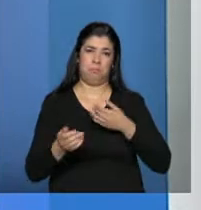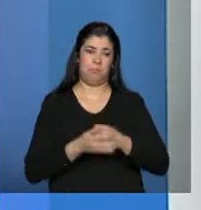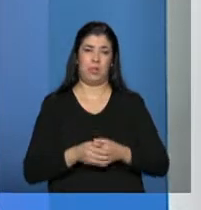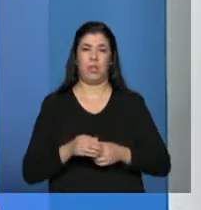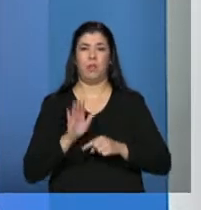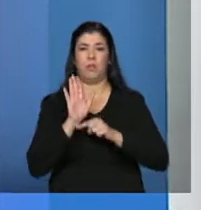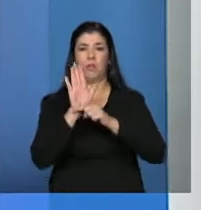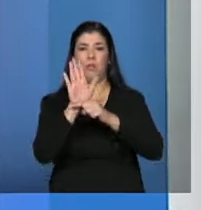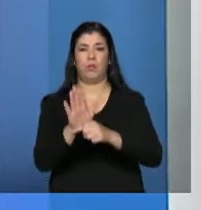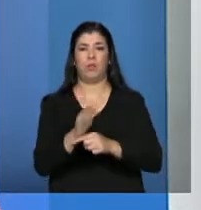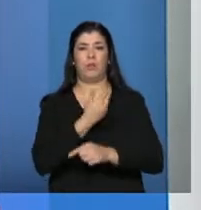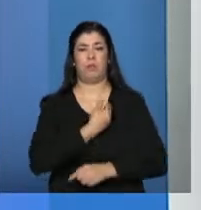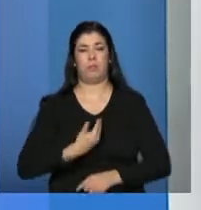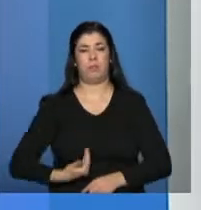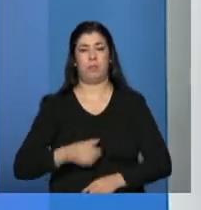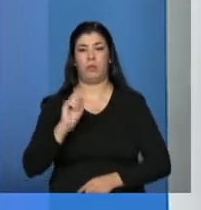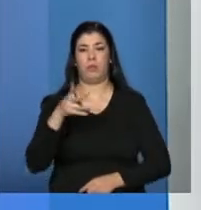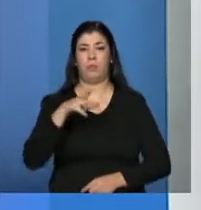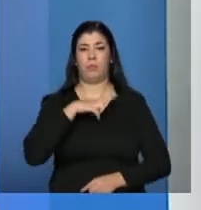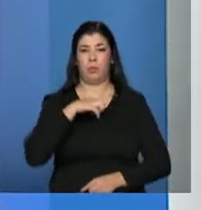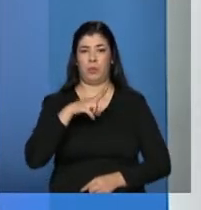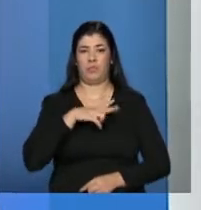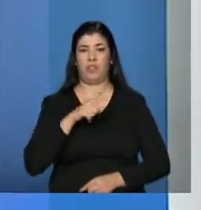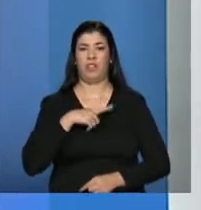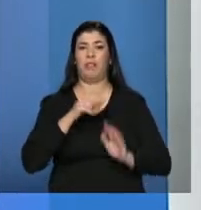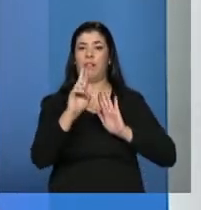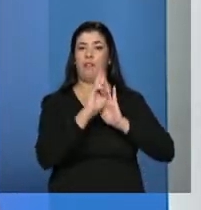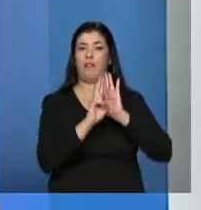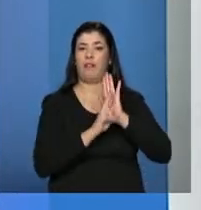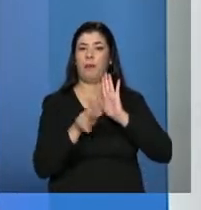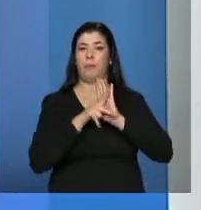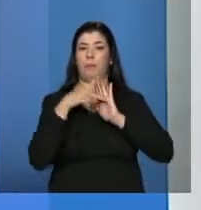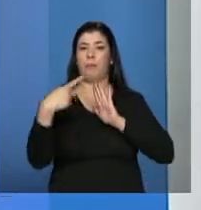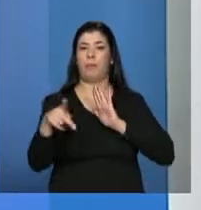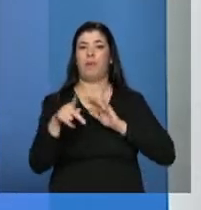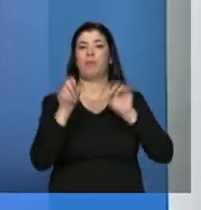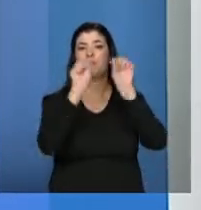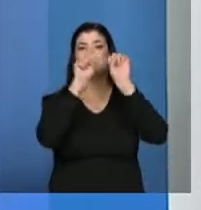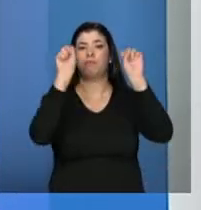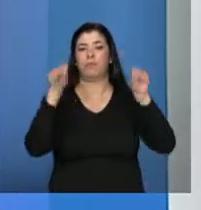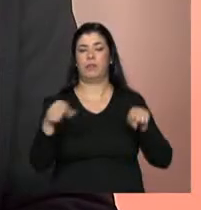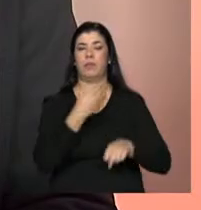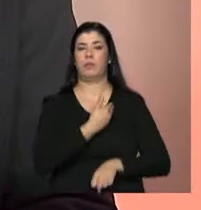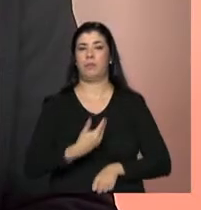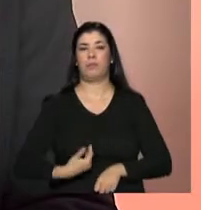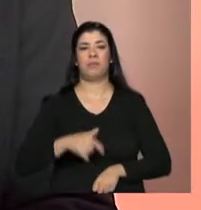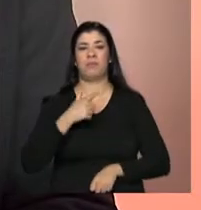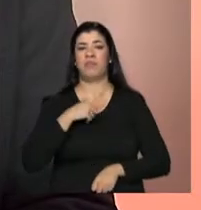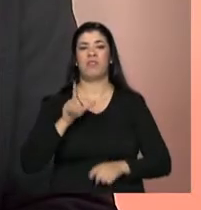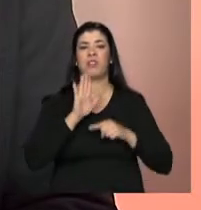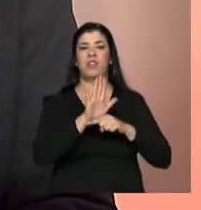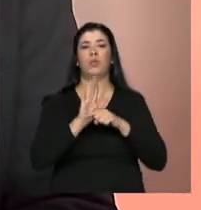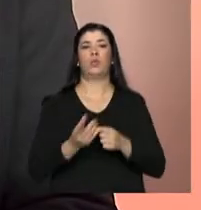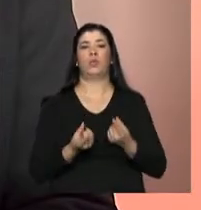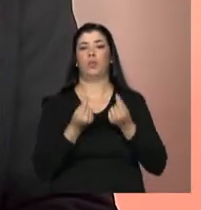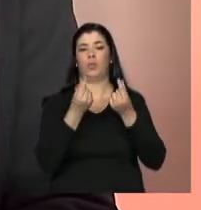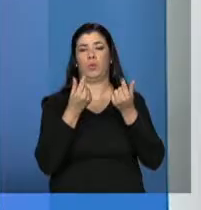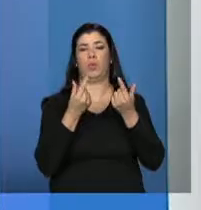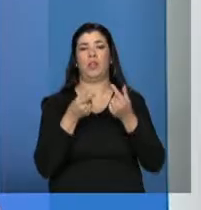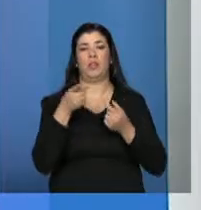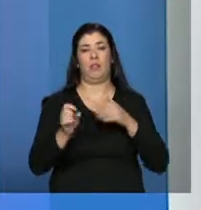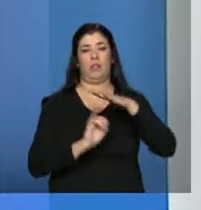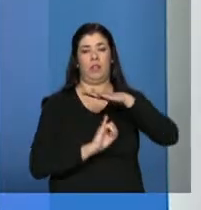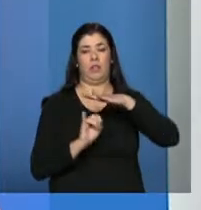ou na unidade privada, ela é regida por regras públicas, sem contribuição financeira. E as entidades estão